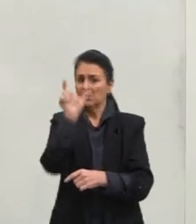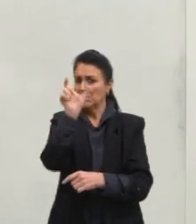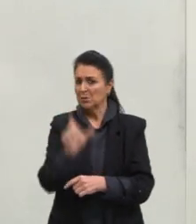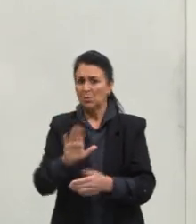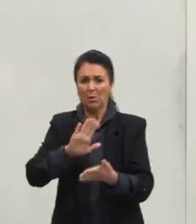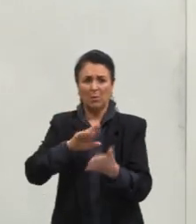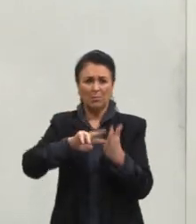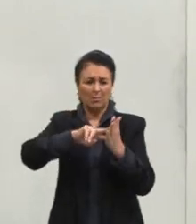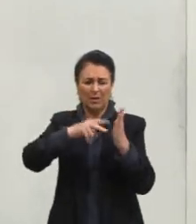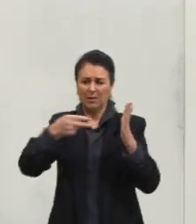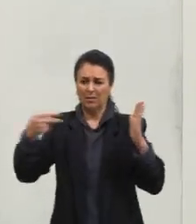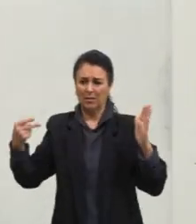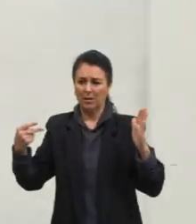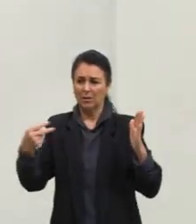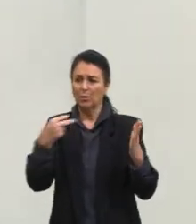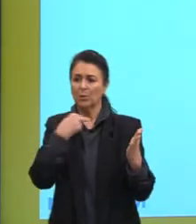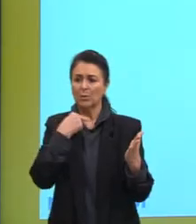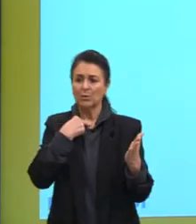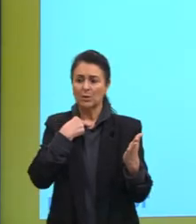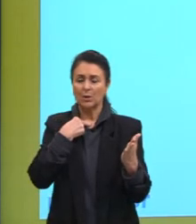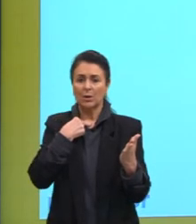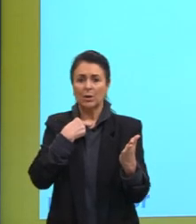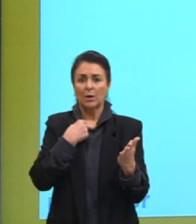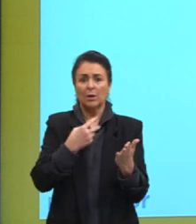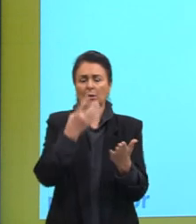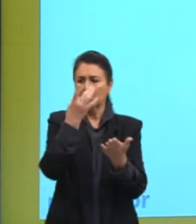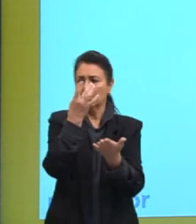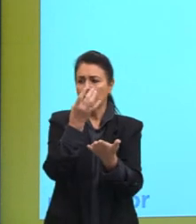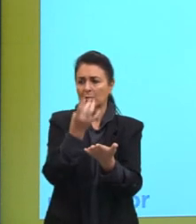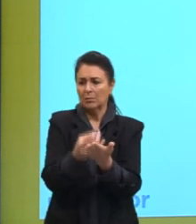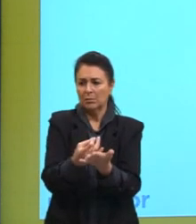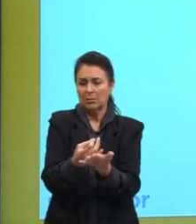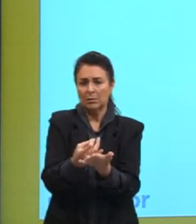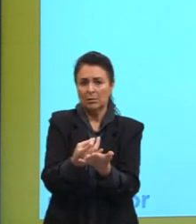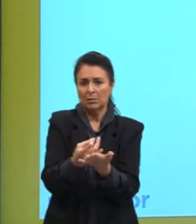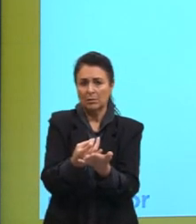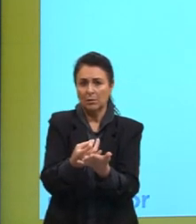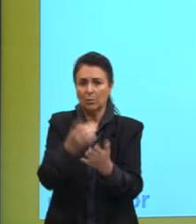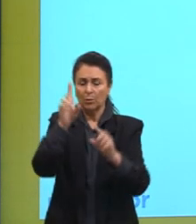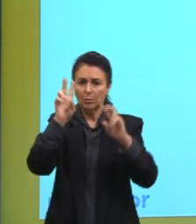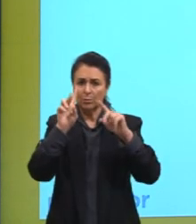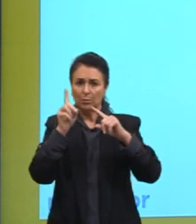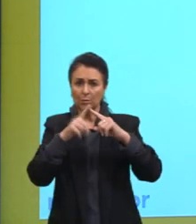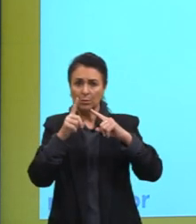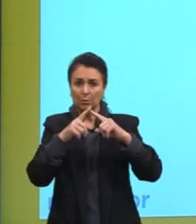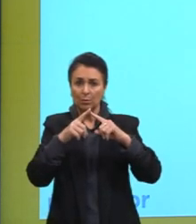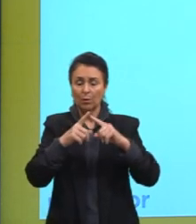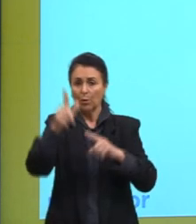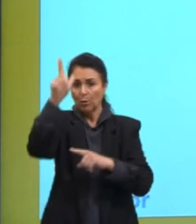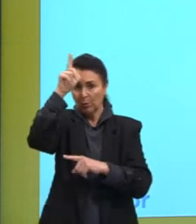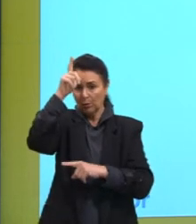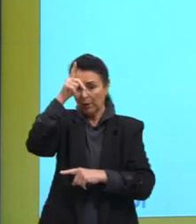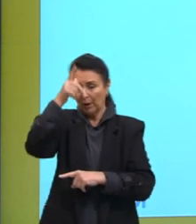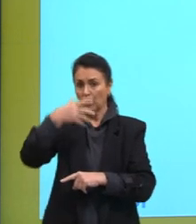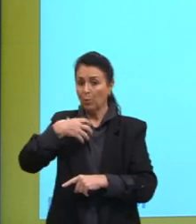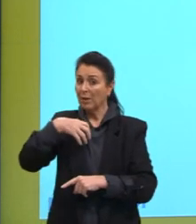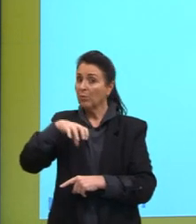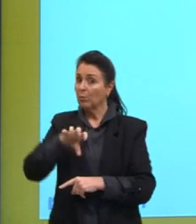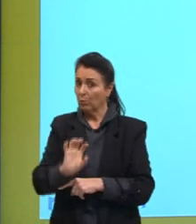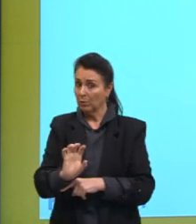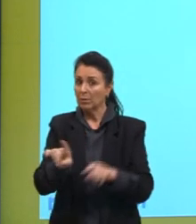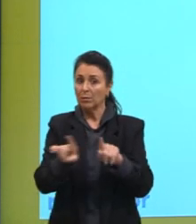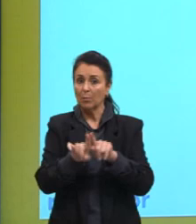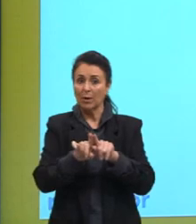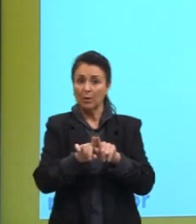levar a pessoa para a fogueira. Alguns outros tópicos importantes, Lutero vai ser contrário ao culto das imagens,